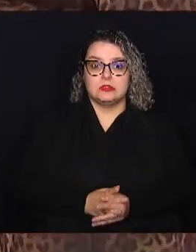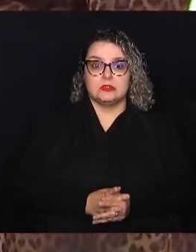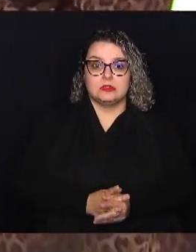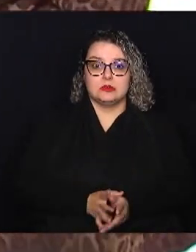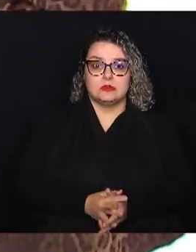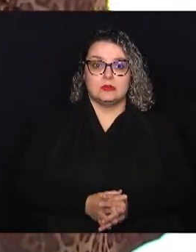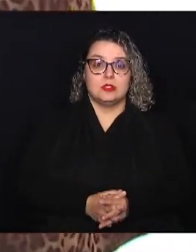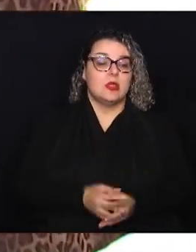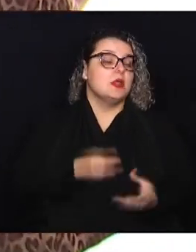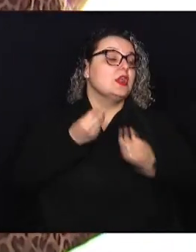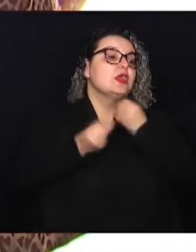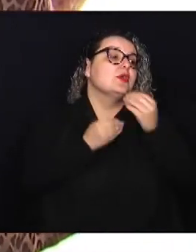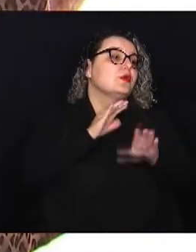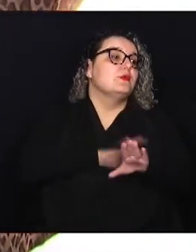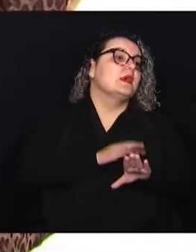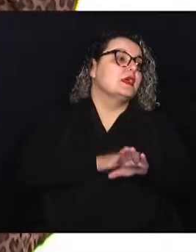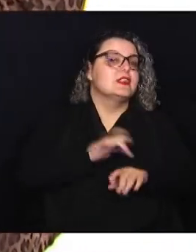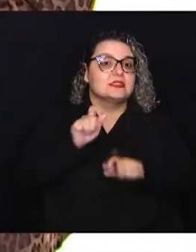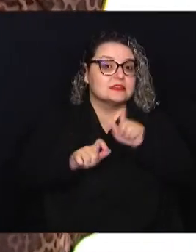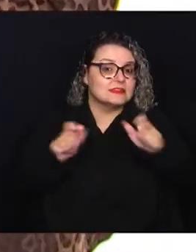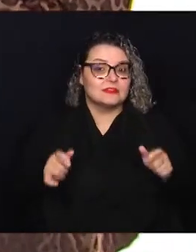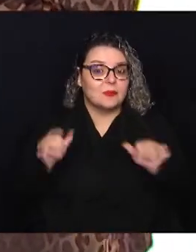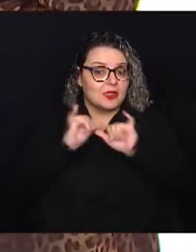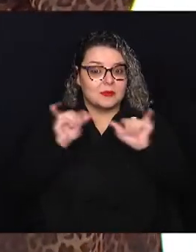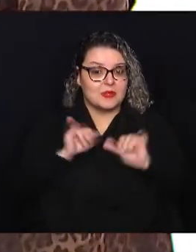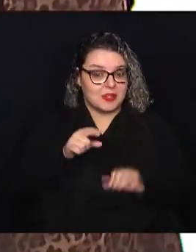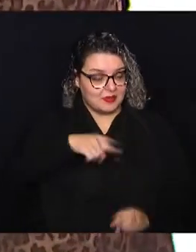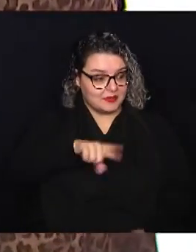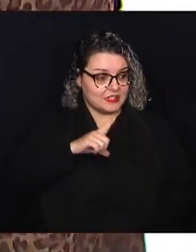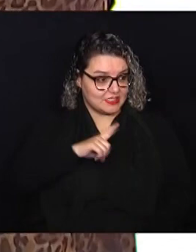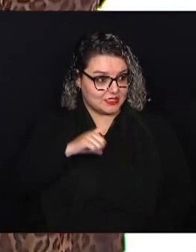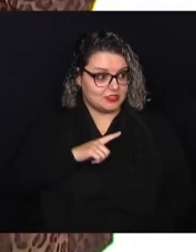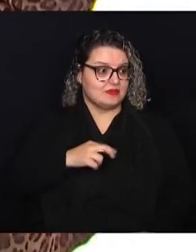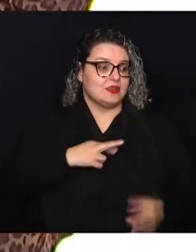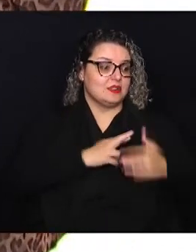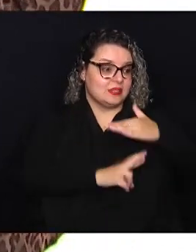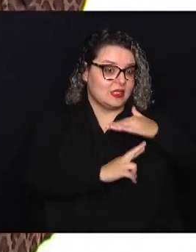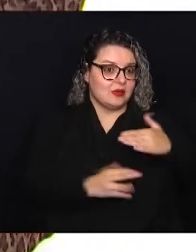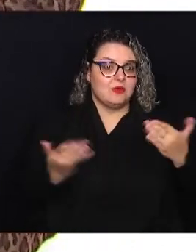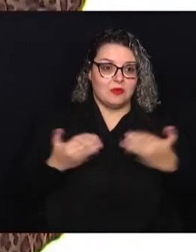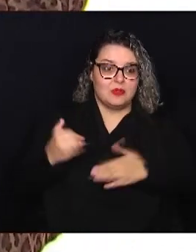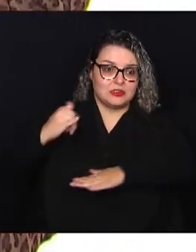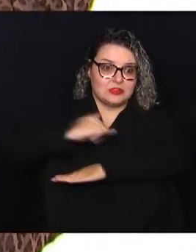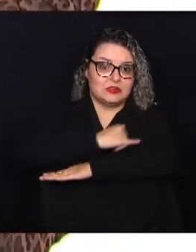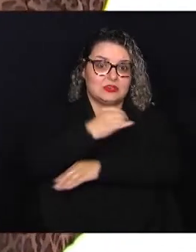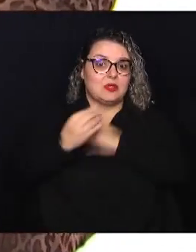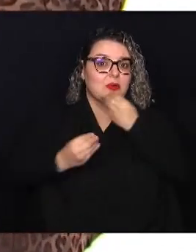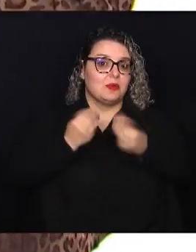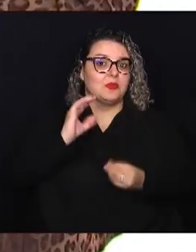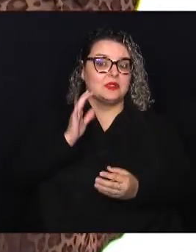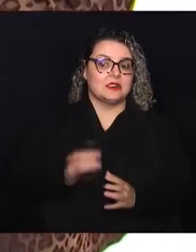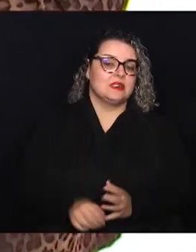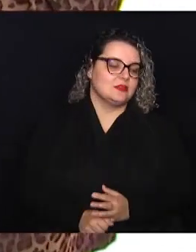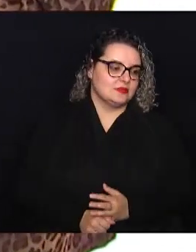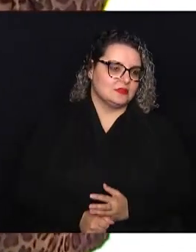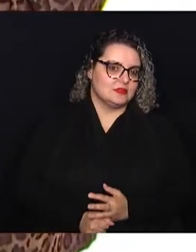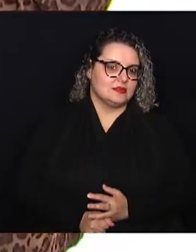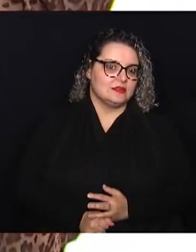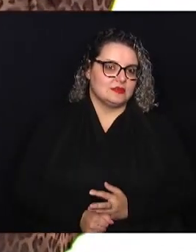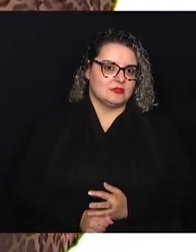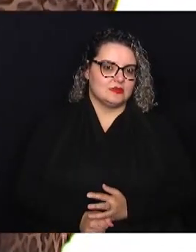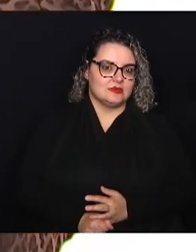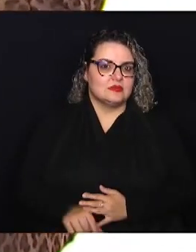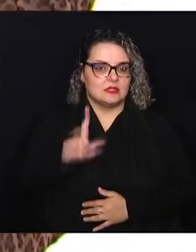sido a reação das pessoas, a repercussão? Vocês estiveram na rodoviária, hoje aqui no aeroporto, depois você vai